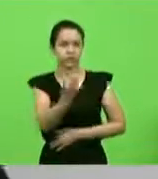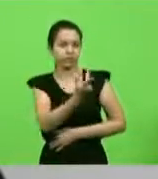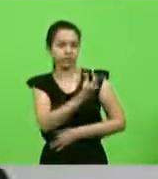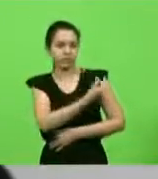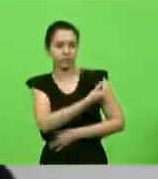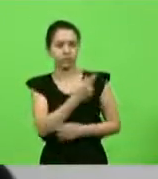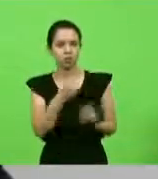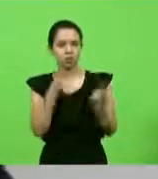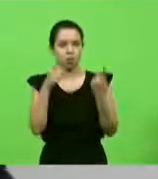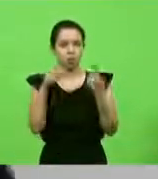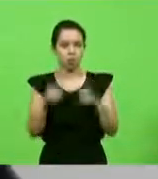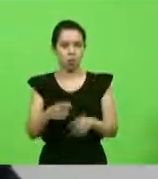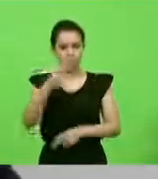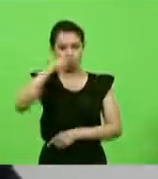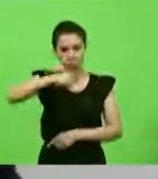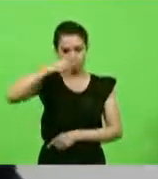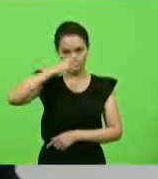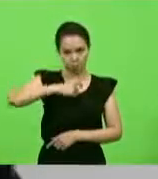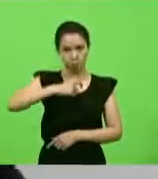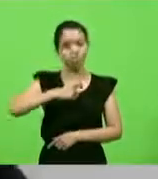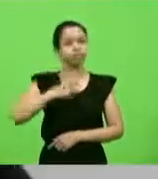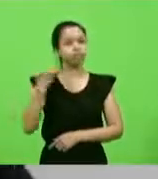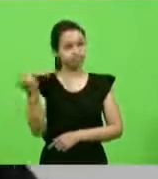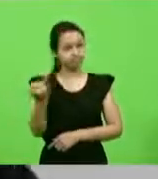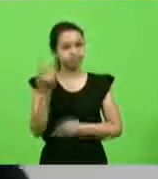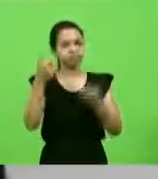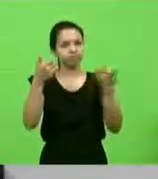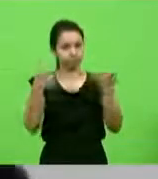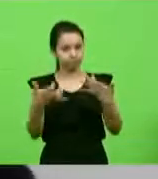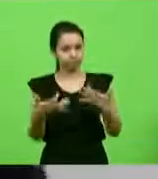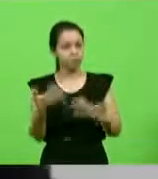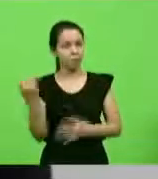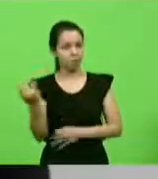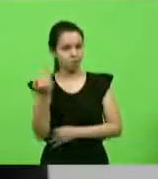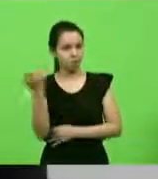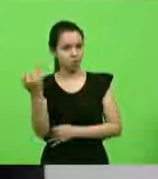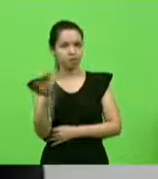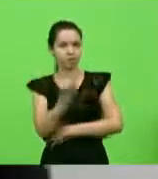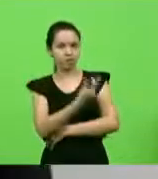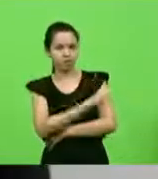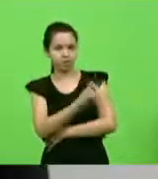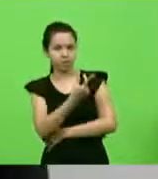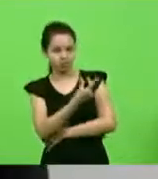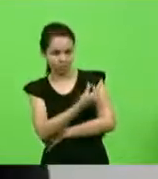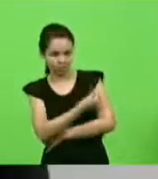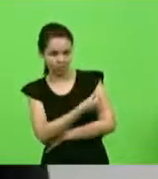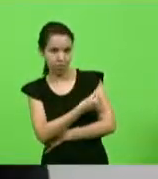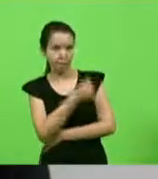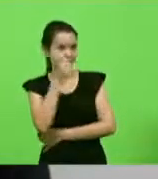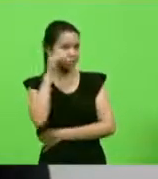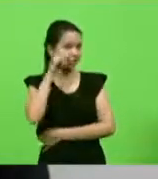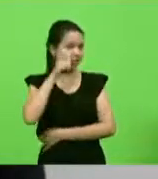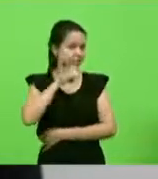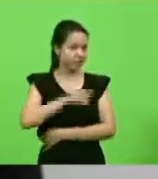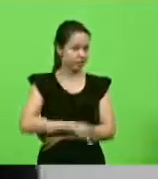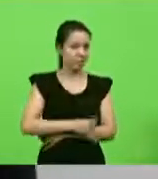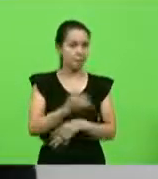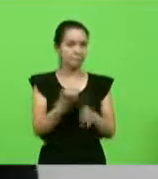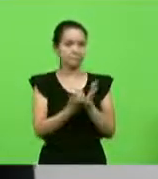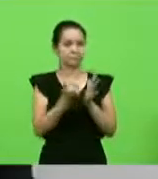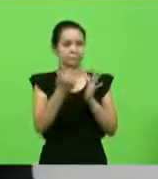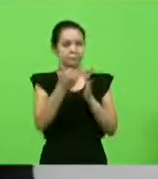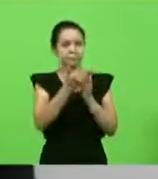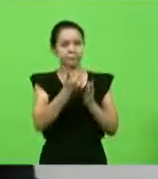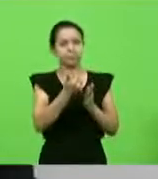salientar a importância da vacinação para evitar, assim, mais casos de doença, especialmente nesse